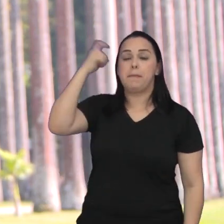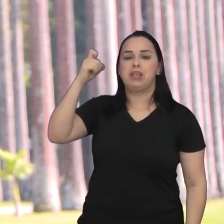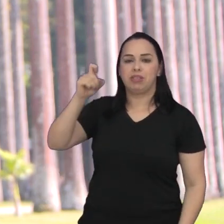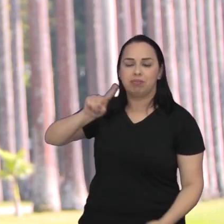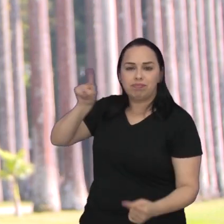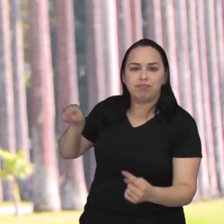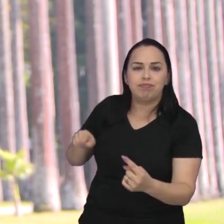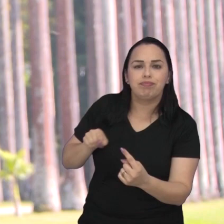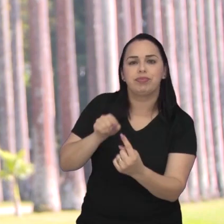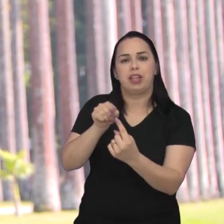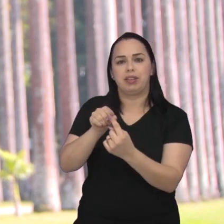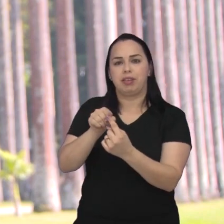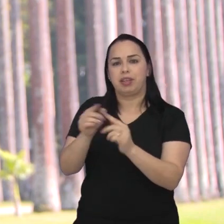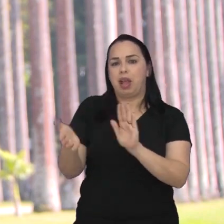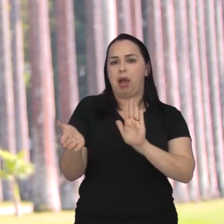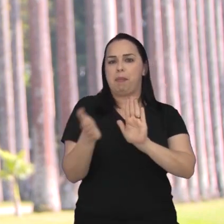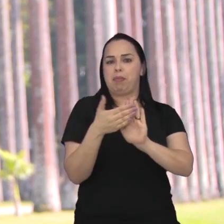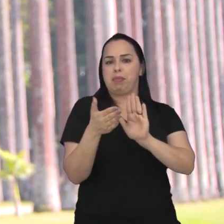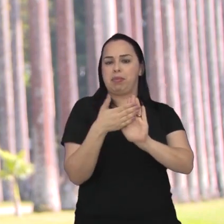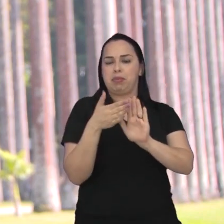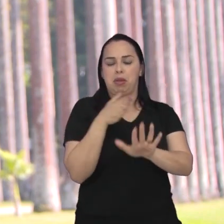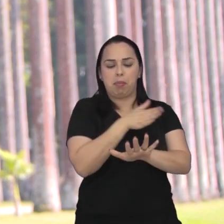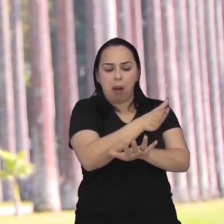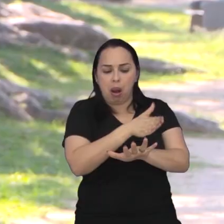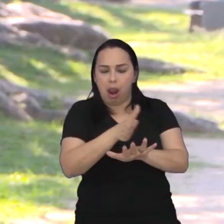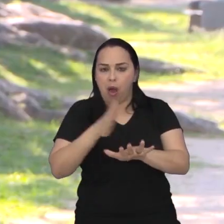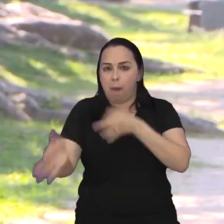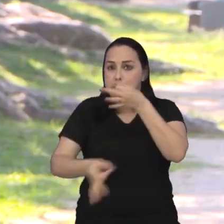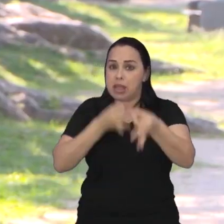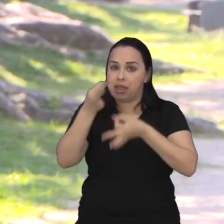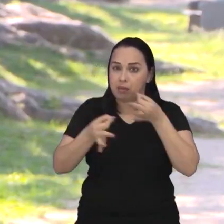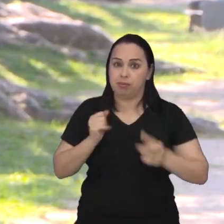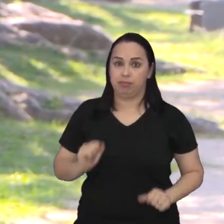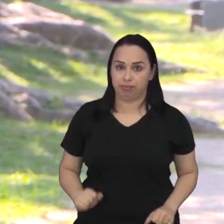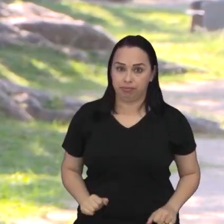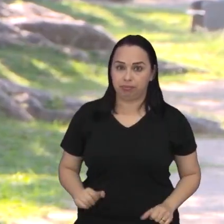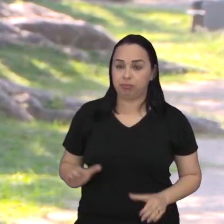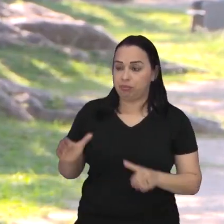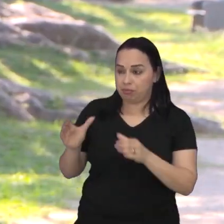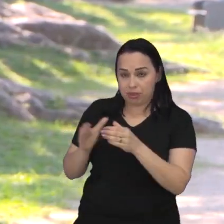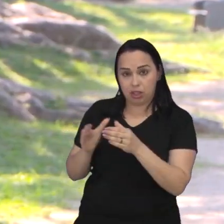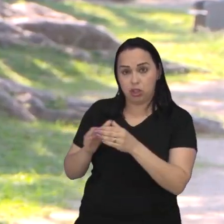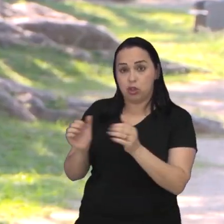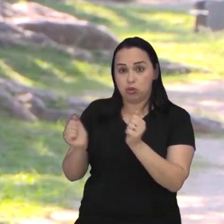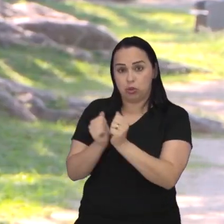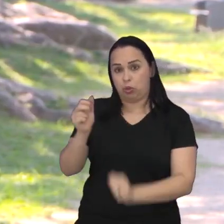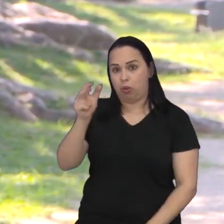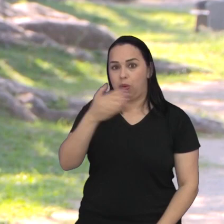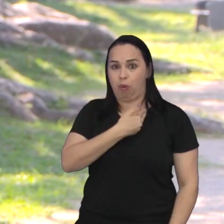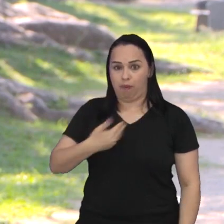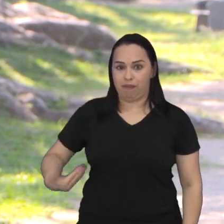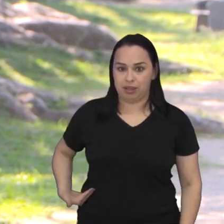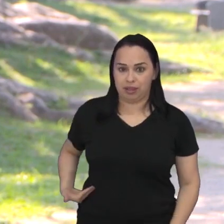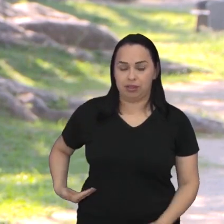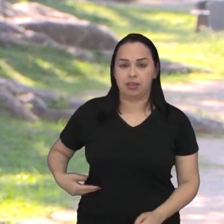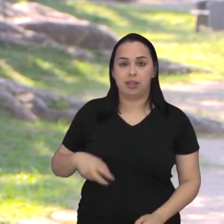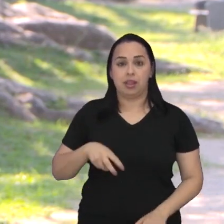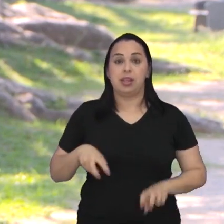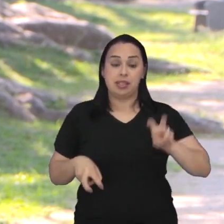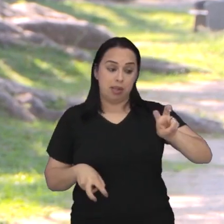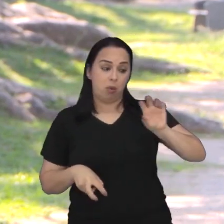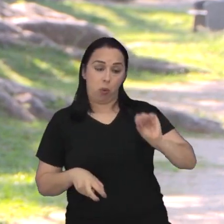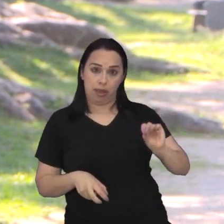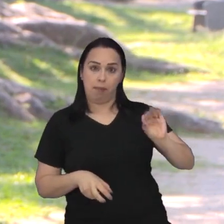é que as ações sejam pautadas por essa visão plural. O Conselho Municipal de Meio Ambiente tem a participação do governo. Então, você tem